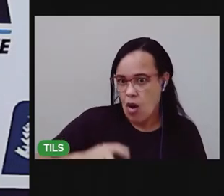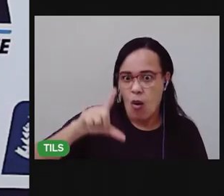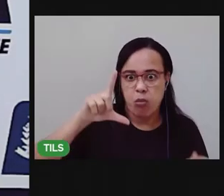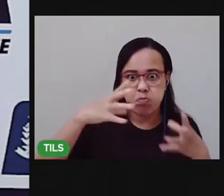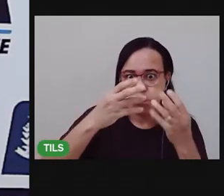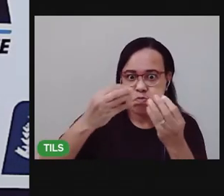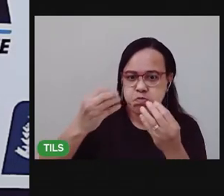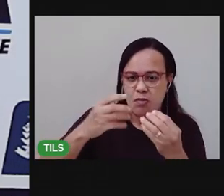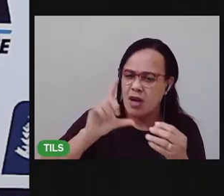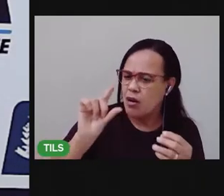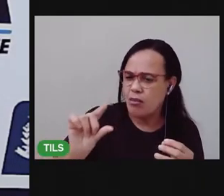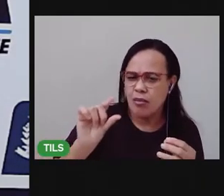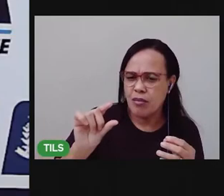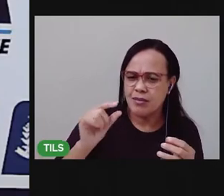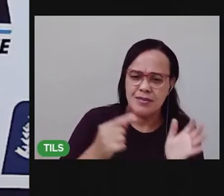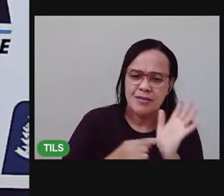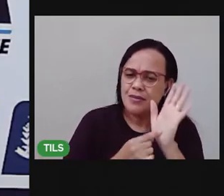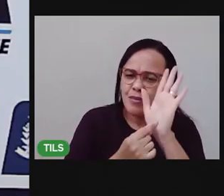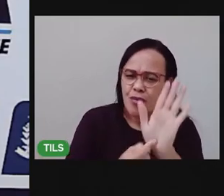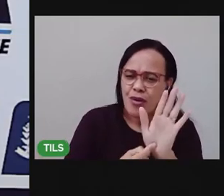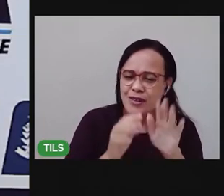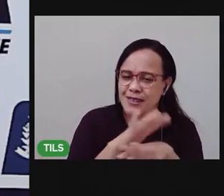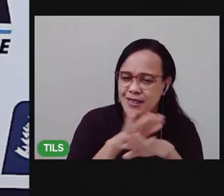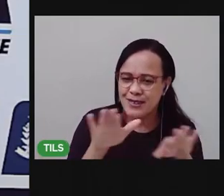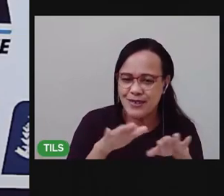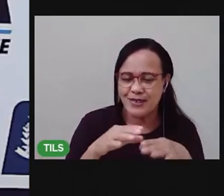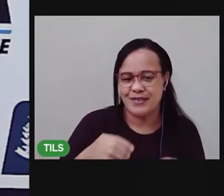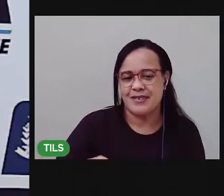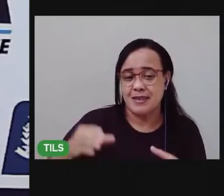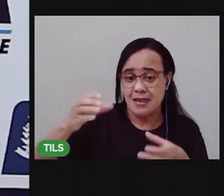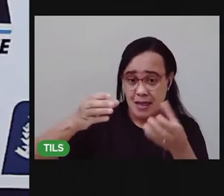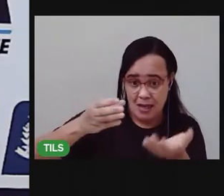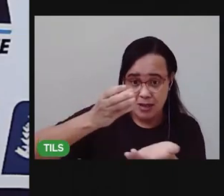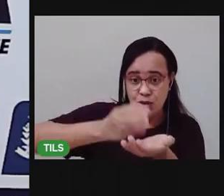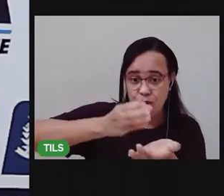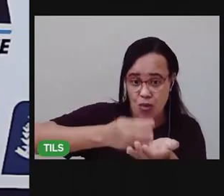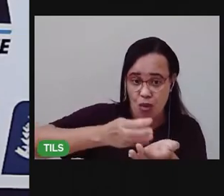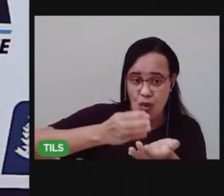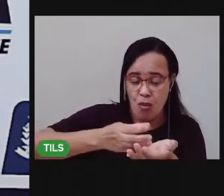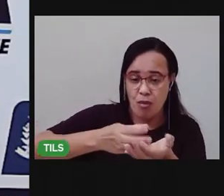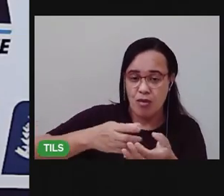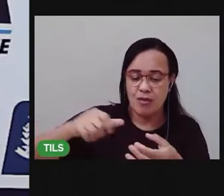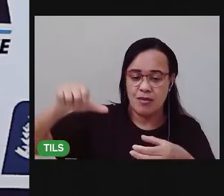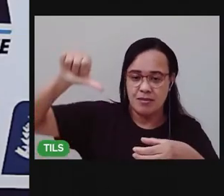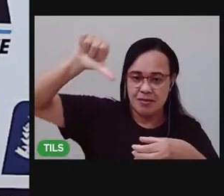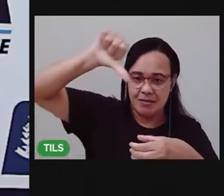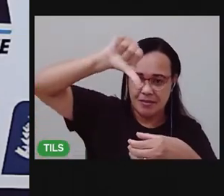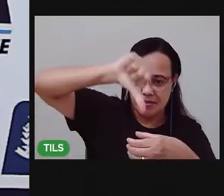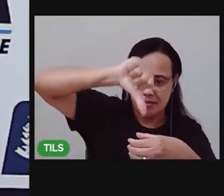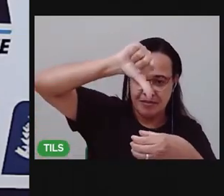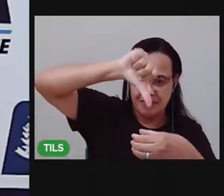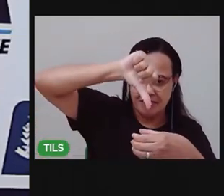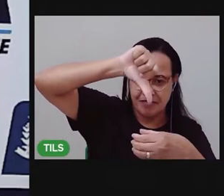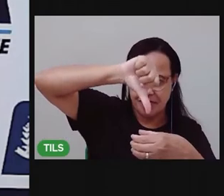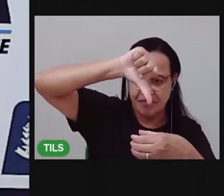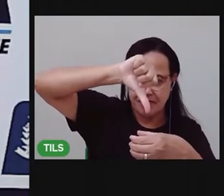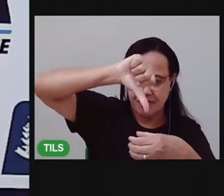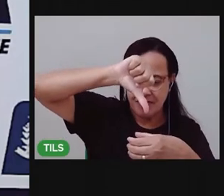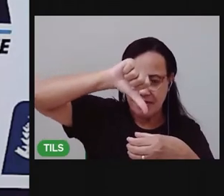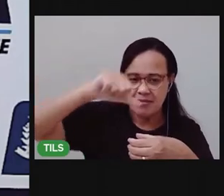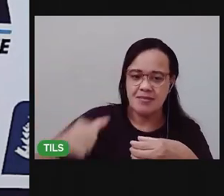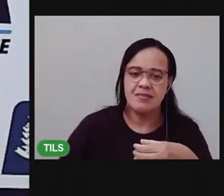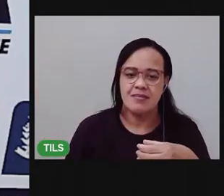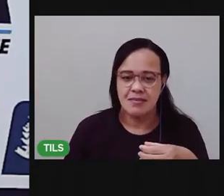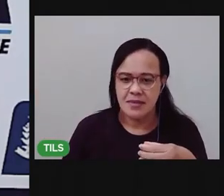então vou colocar aqui nesse copo um pouquinho do vinagre lembra que eu vou